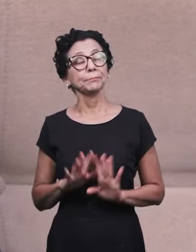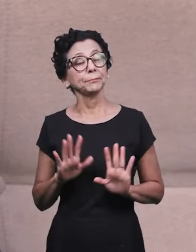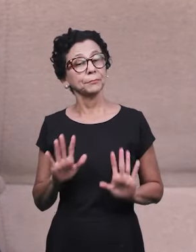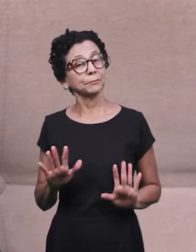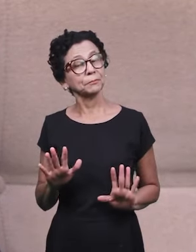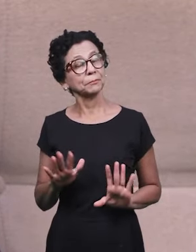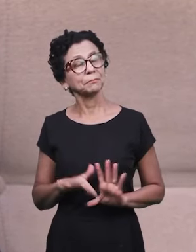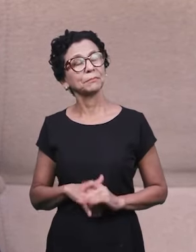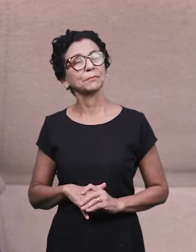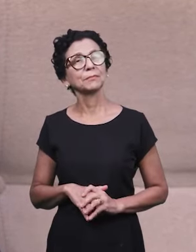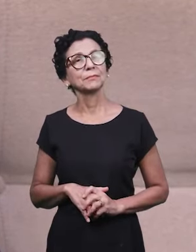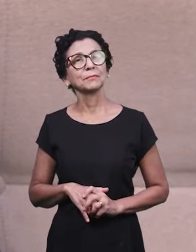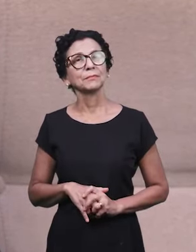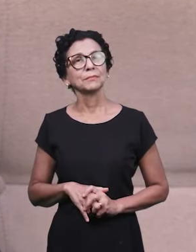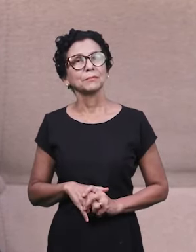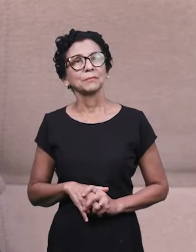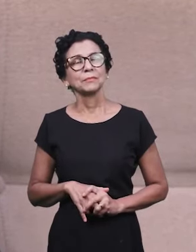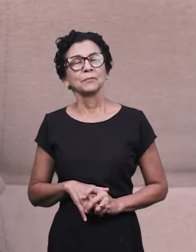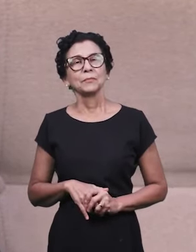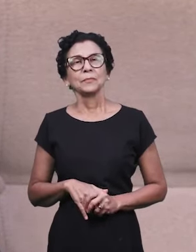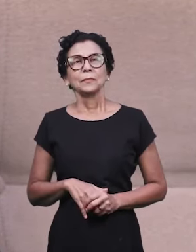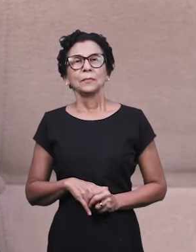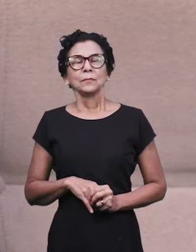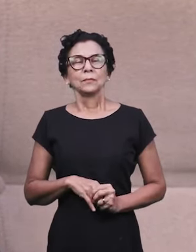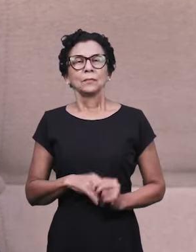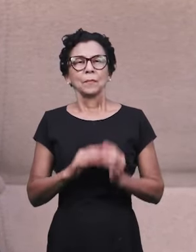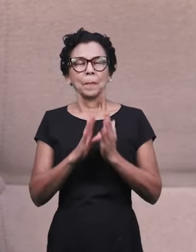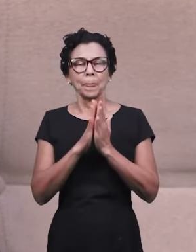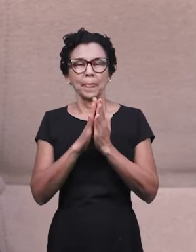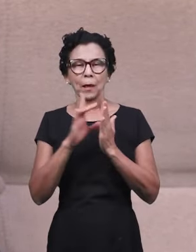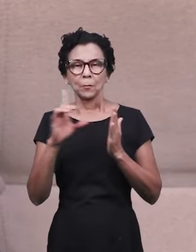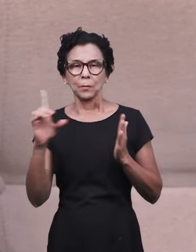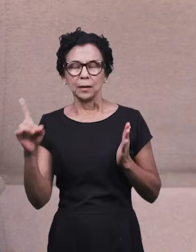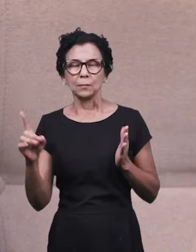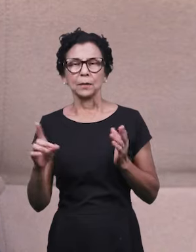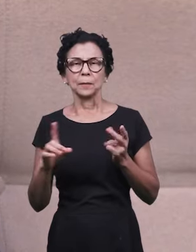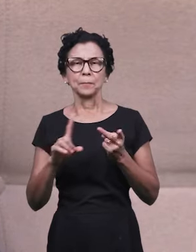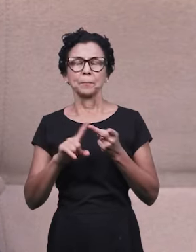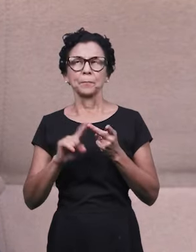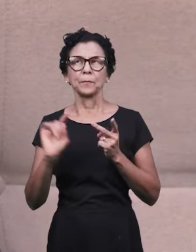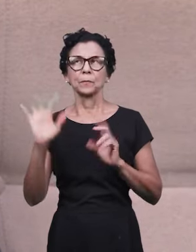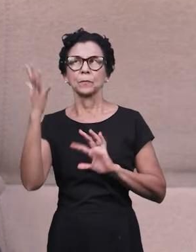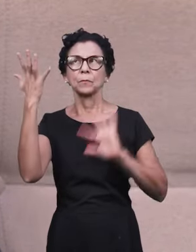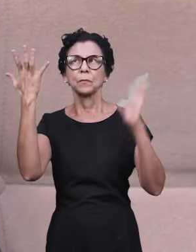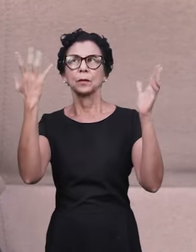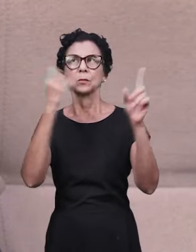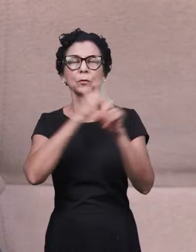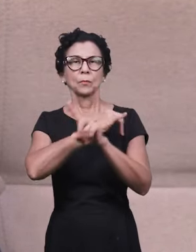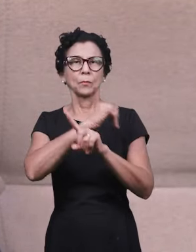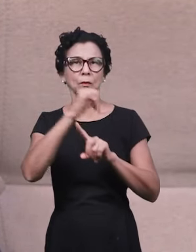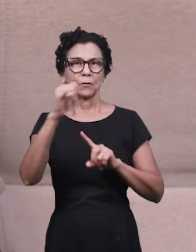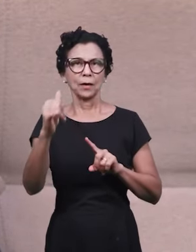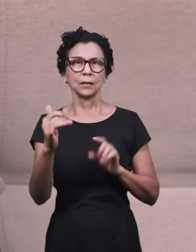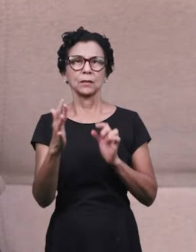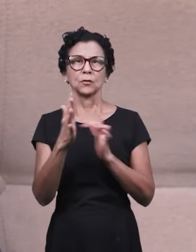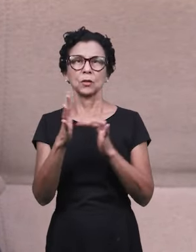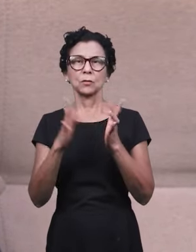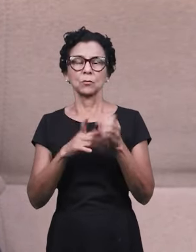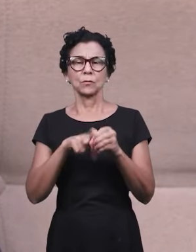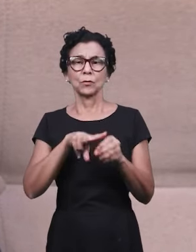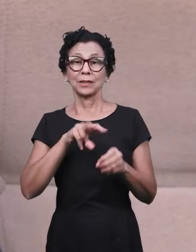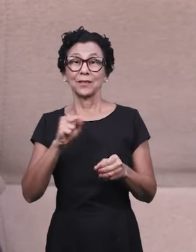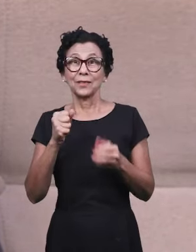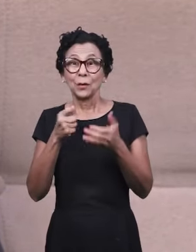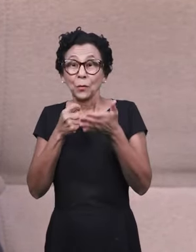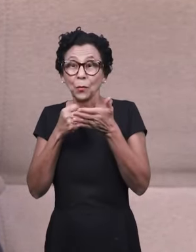sem dúvidas, pela palavra de Deus, pelos marcadores proféticos, o Senhor Jesus está